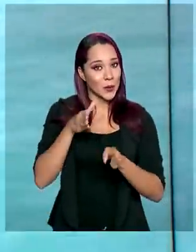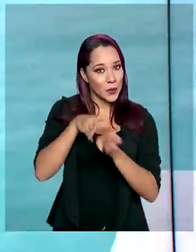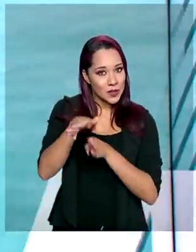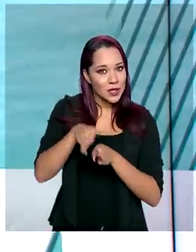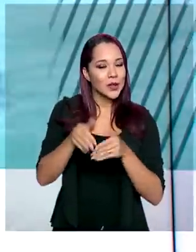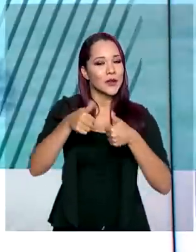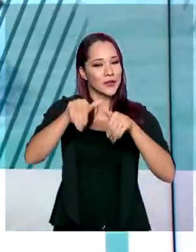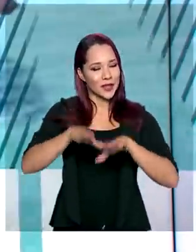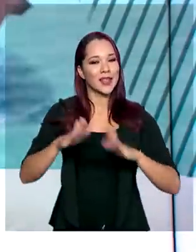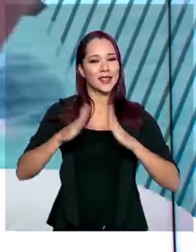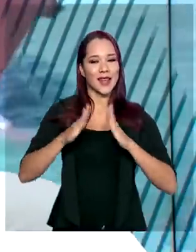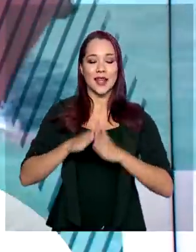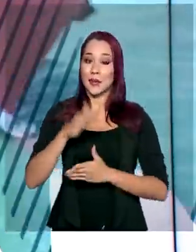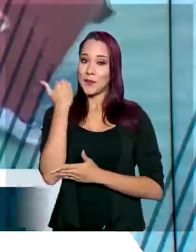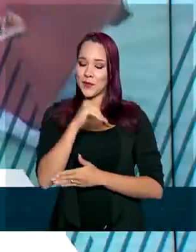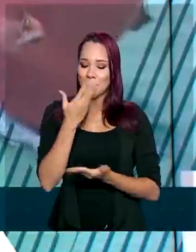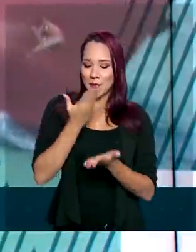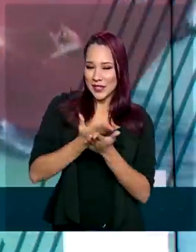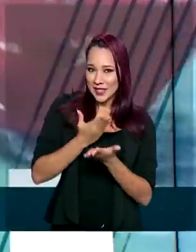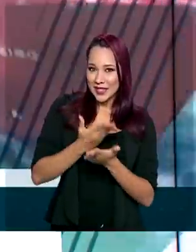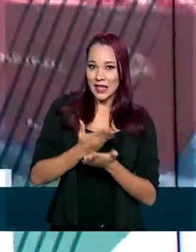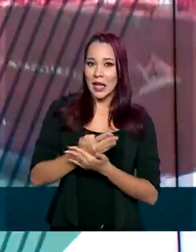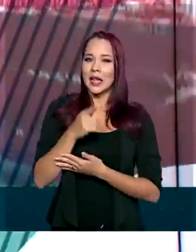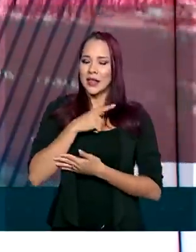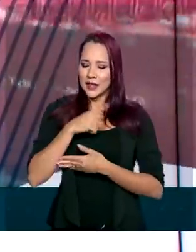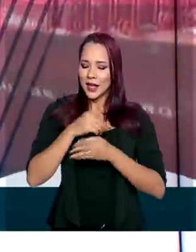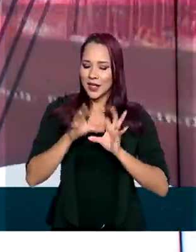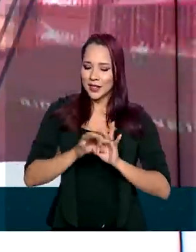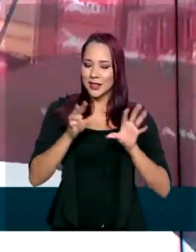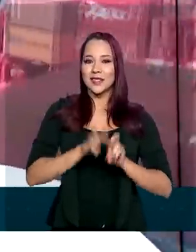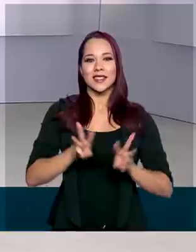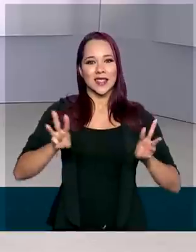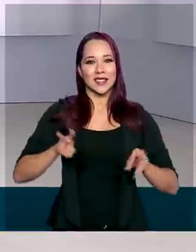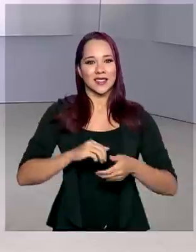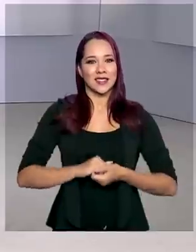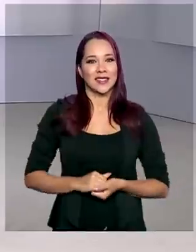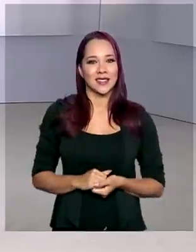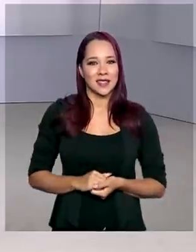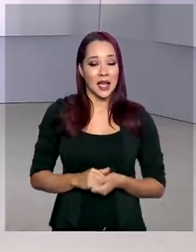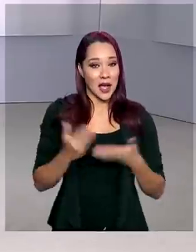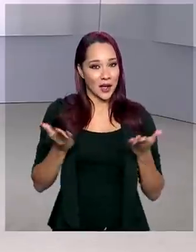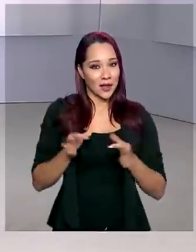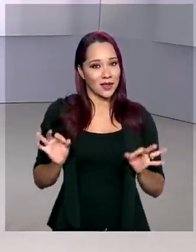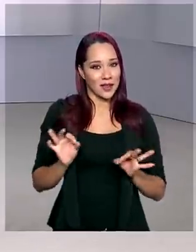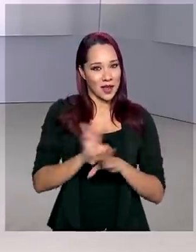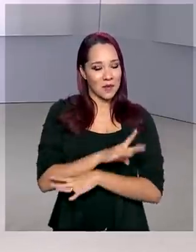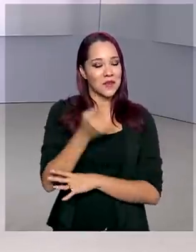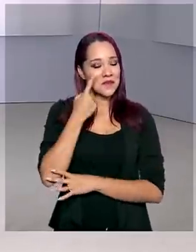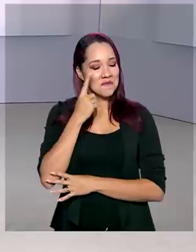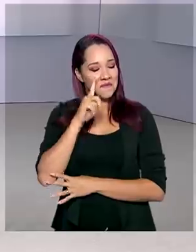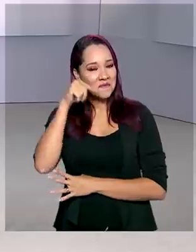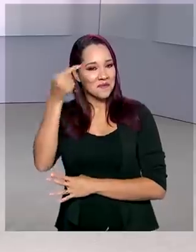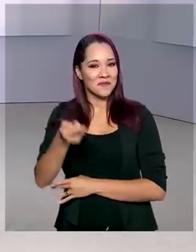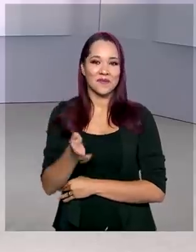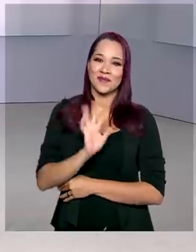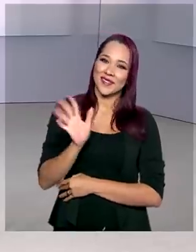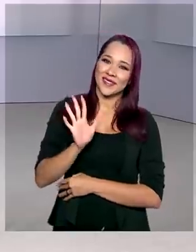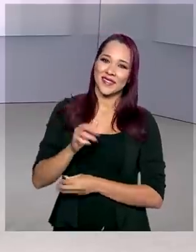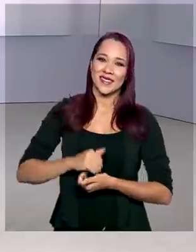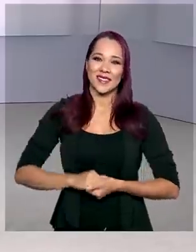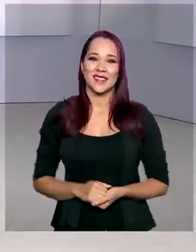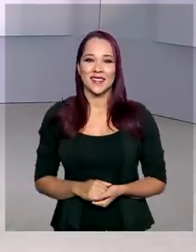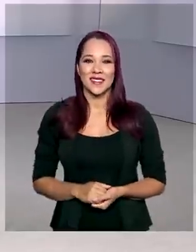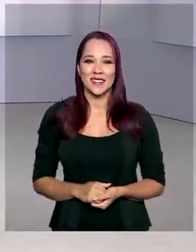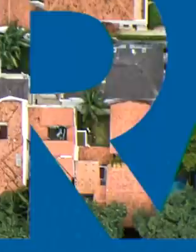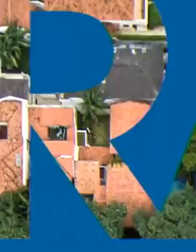Ficar em casa e aproveitar para estudar. Tem material disponível no site. A gente fica por aqui. Nos vemos na próxima edição. Até lá!